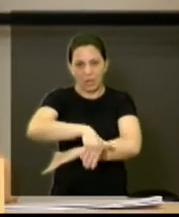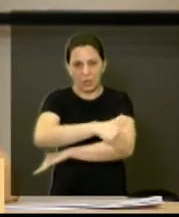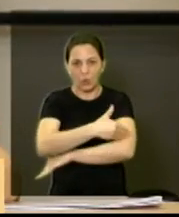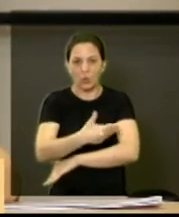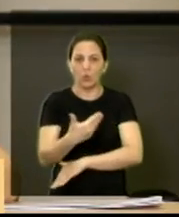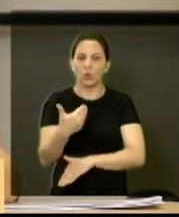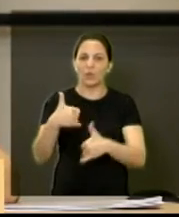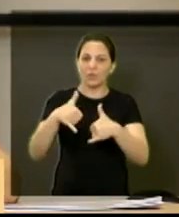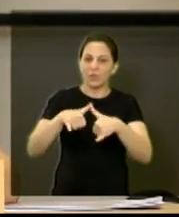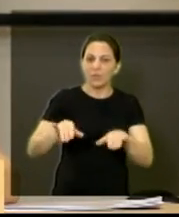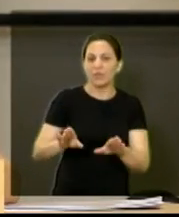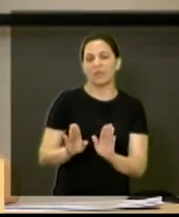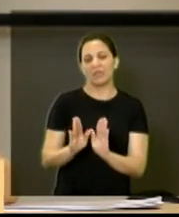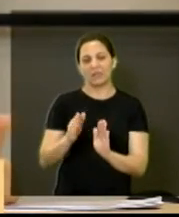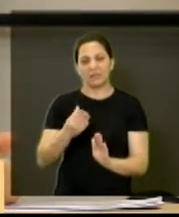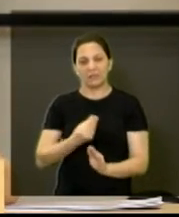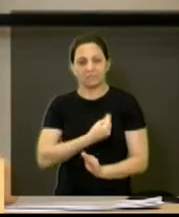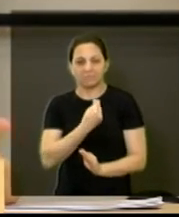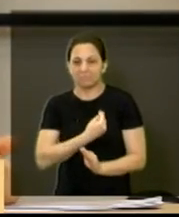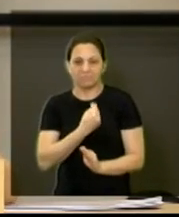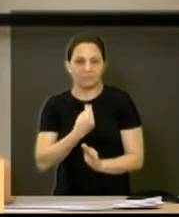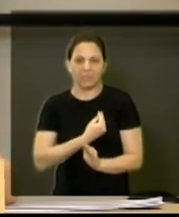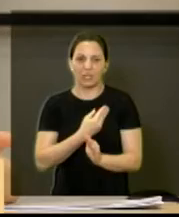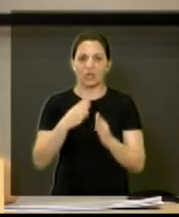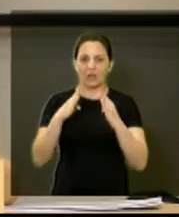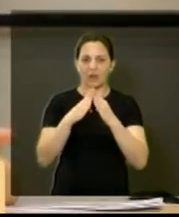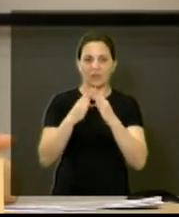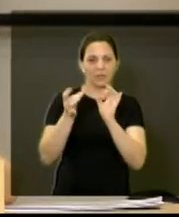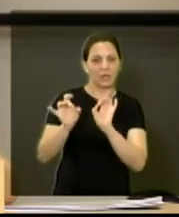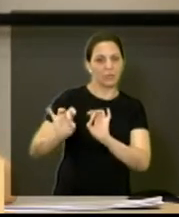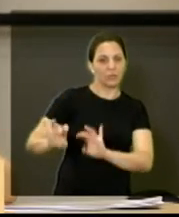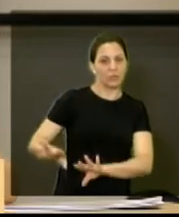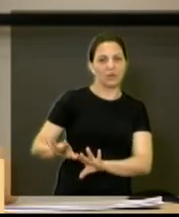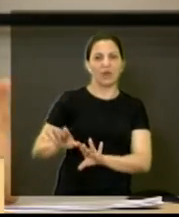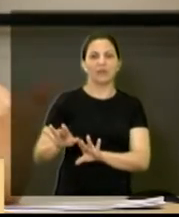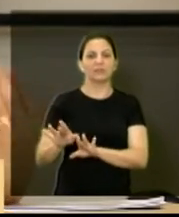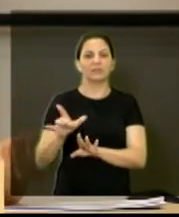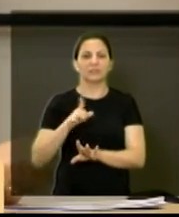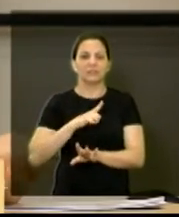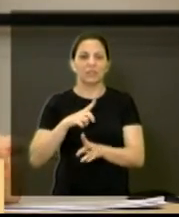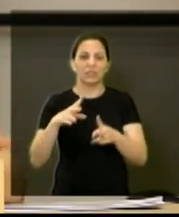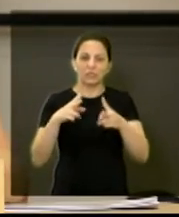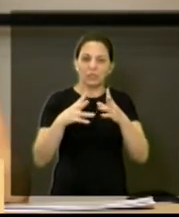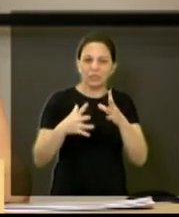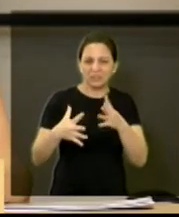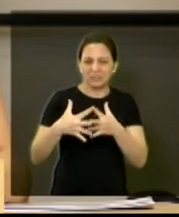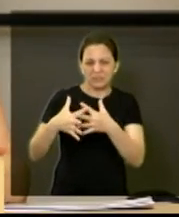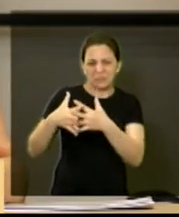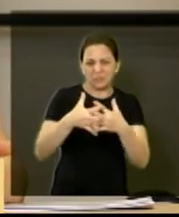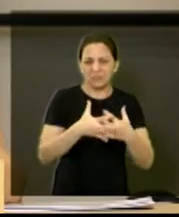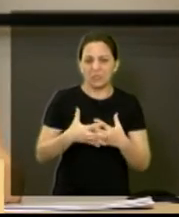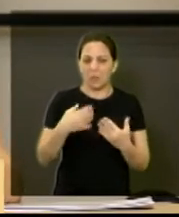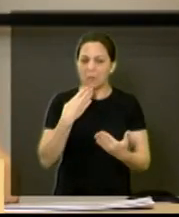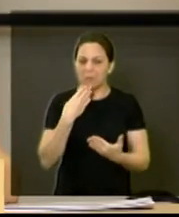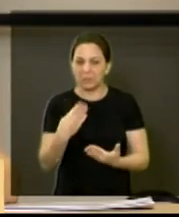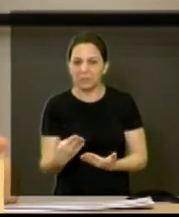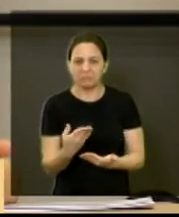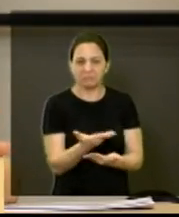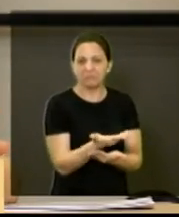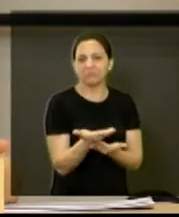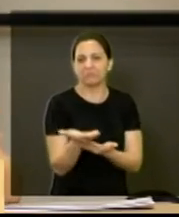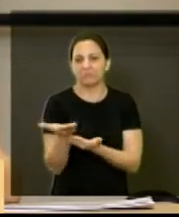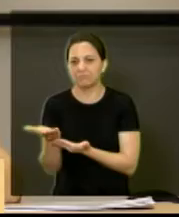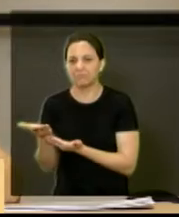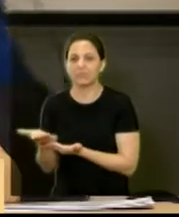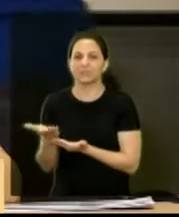abandonadas, enfim, causando alguns transtornos, às vezes, na questão da mendicância, porque eles